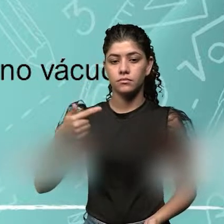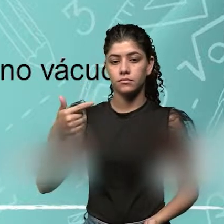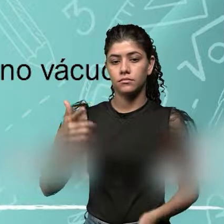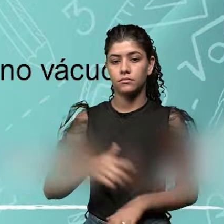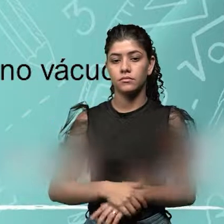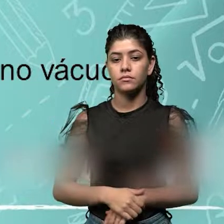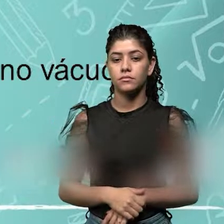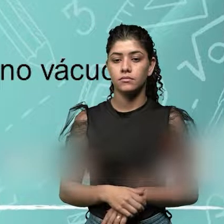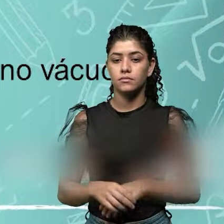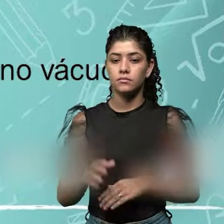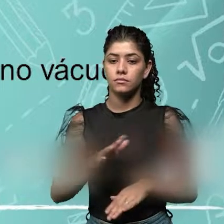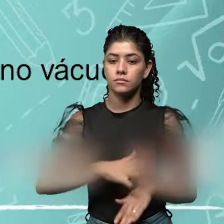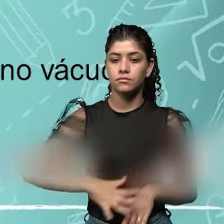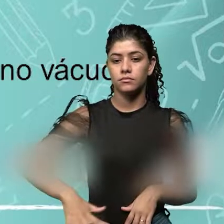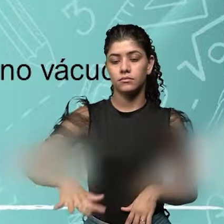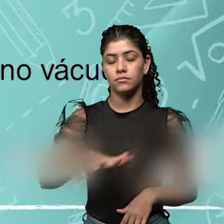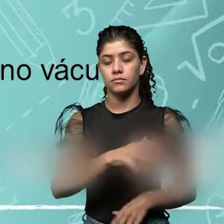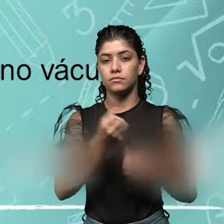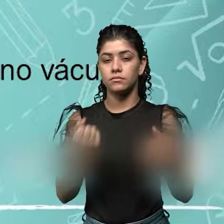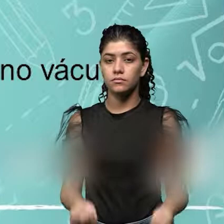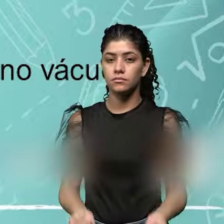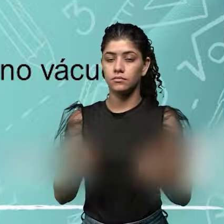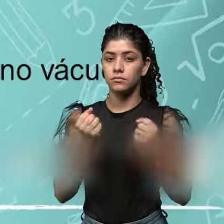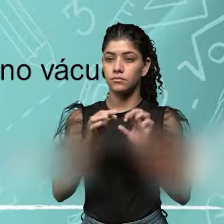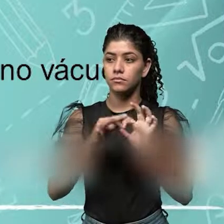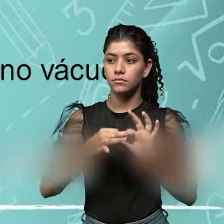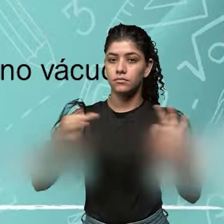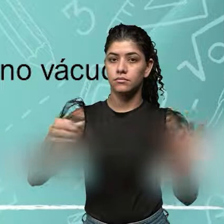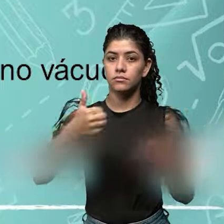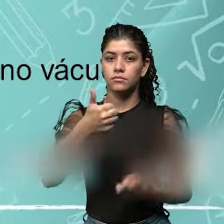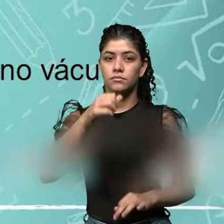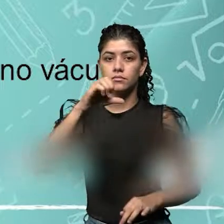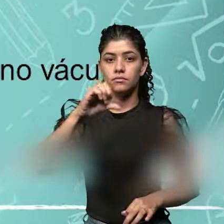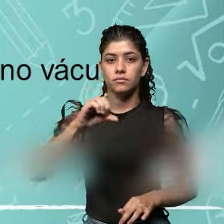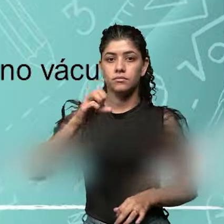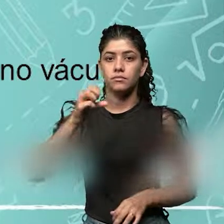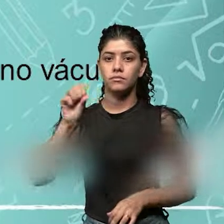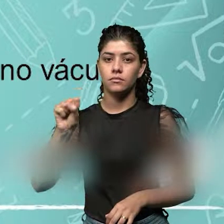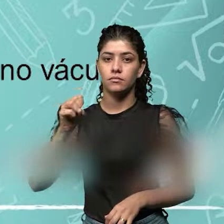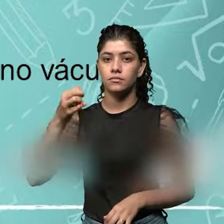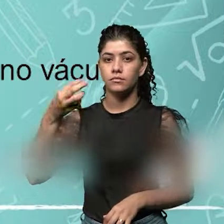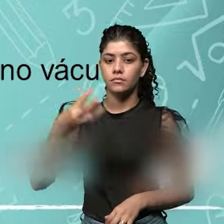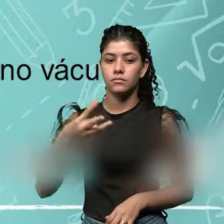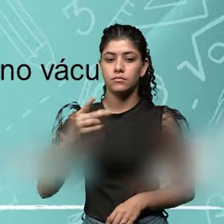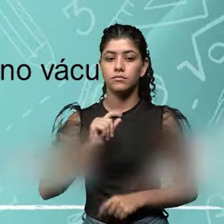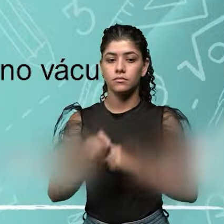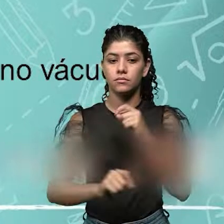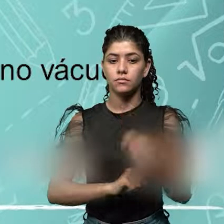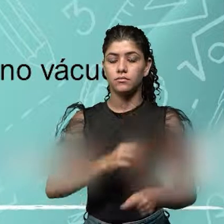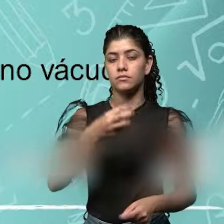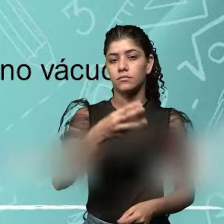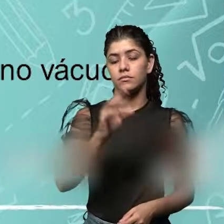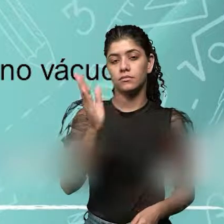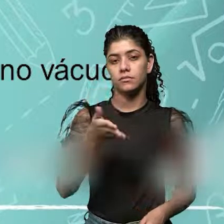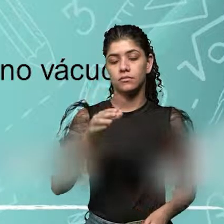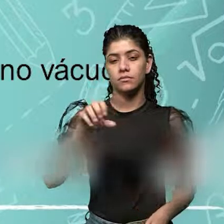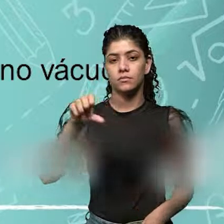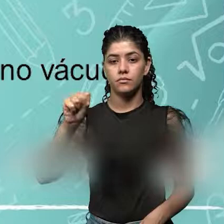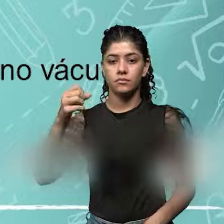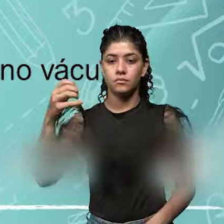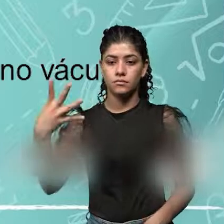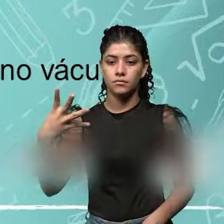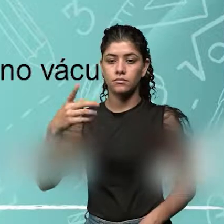Conferência Geral dos Pesos e Medidas de 1983. Em sua resolução, 384,